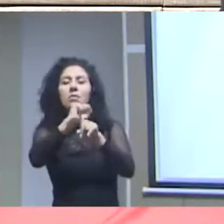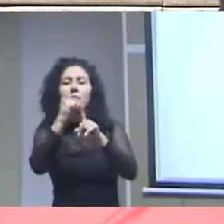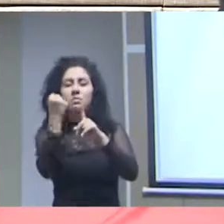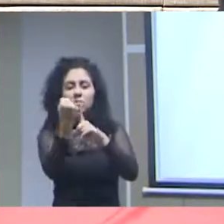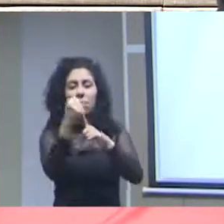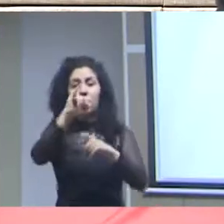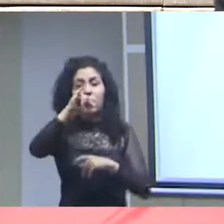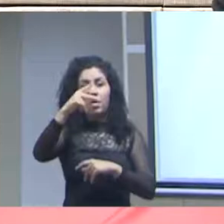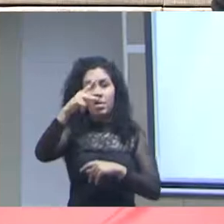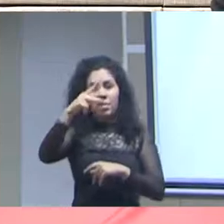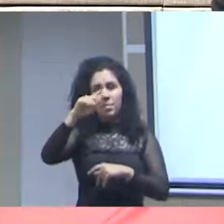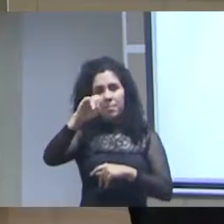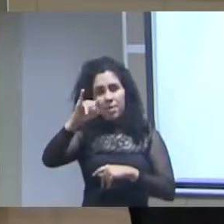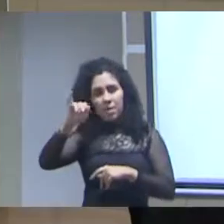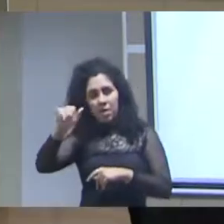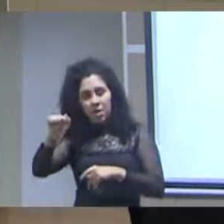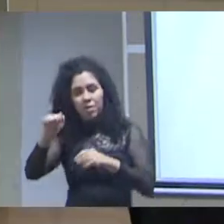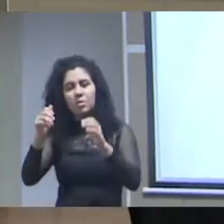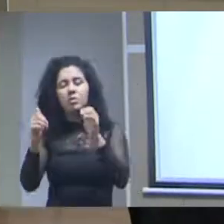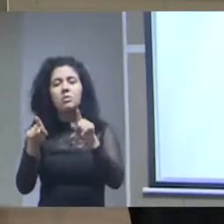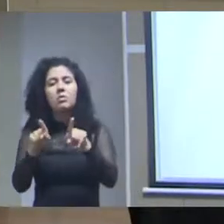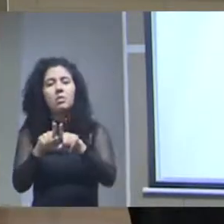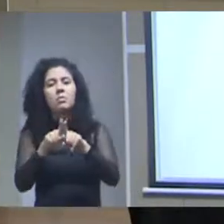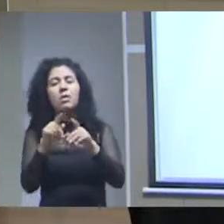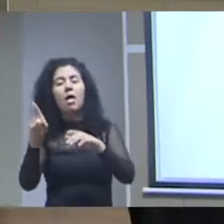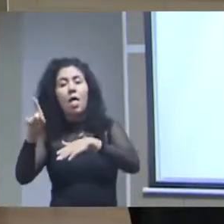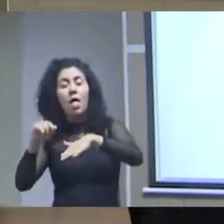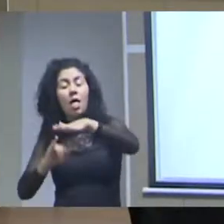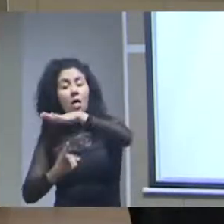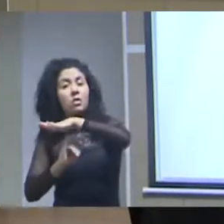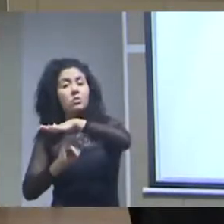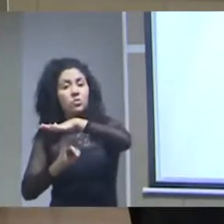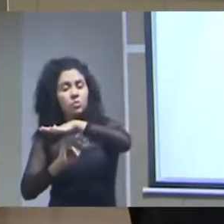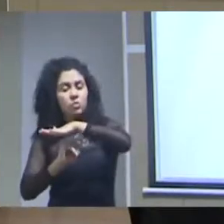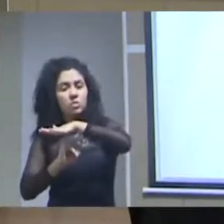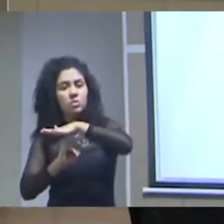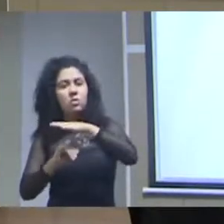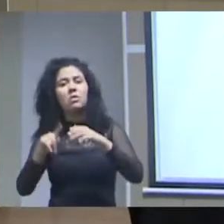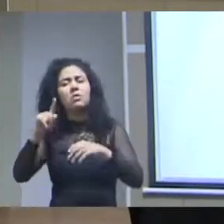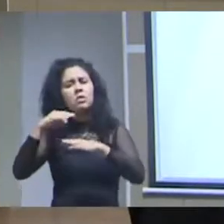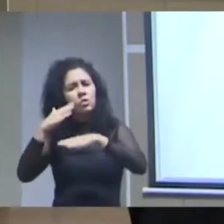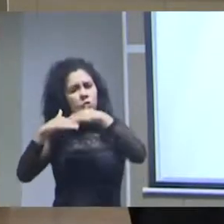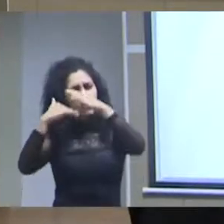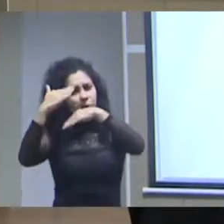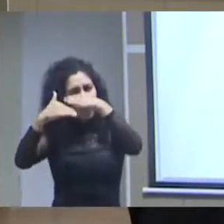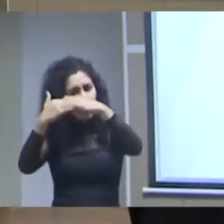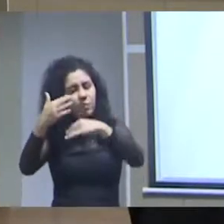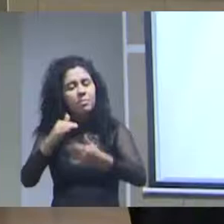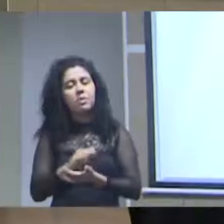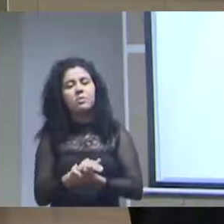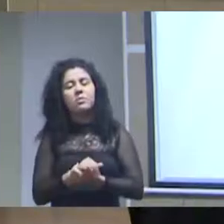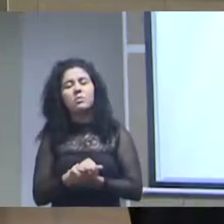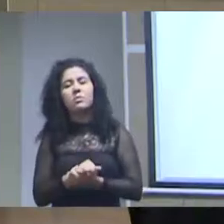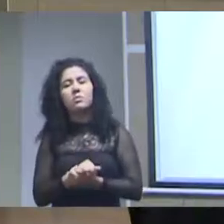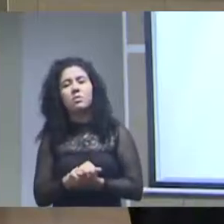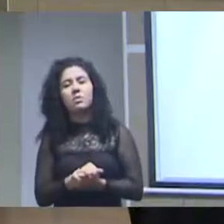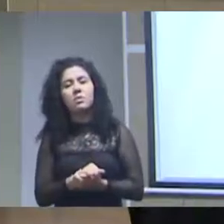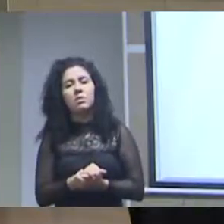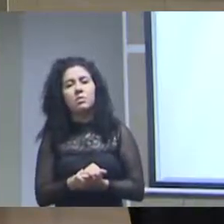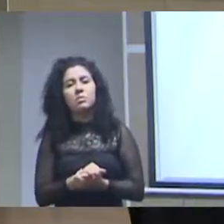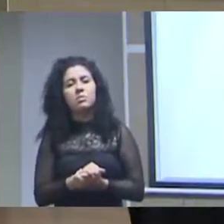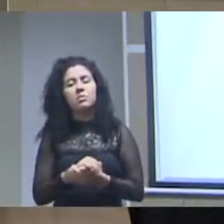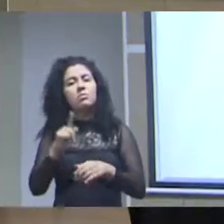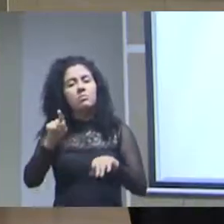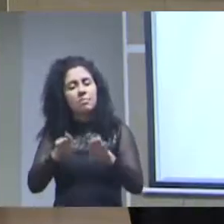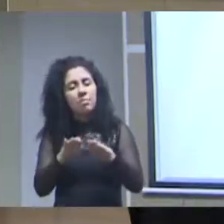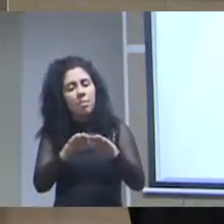as informações como é a instituição que hospeda esse sistema de informação que desenvolve que mantém e que recebe esses